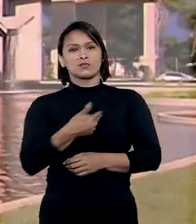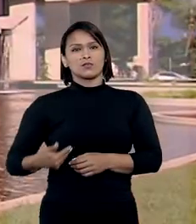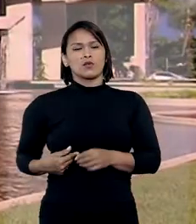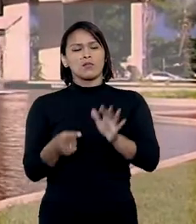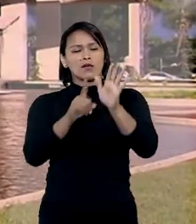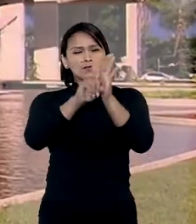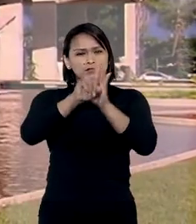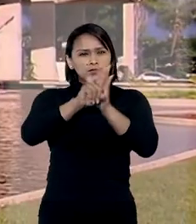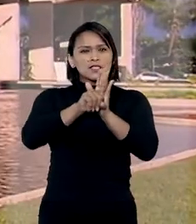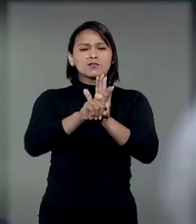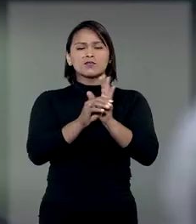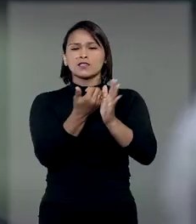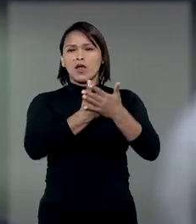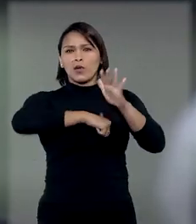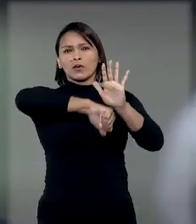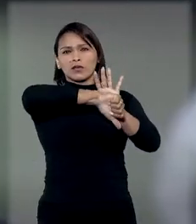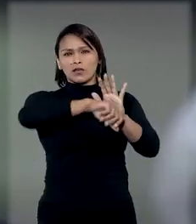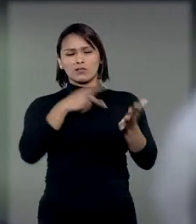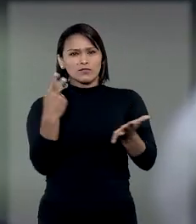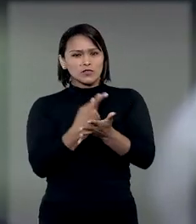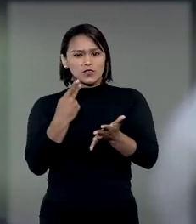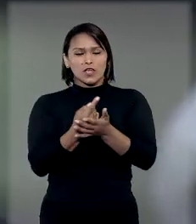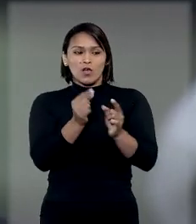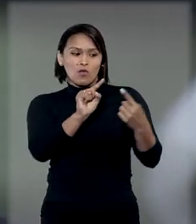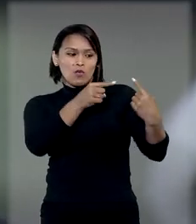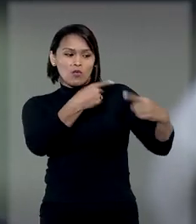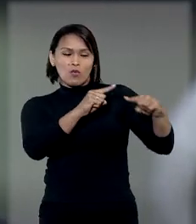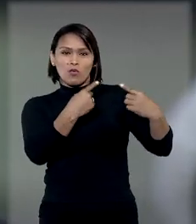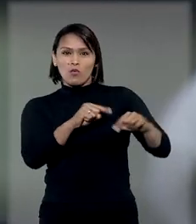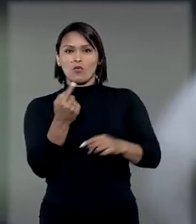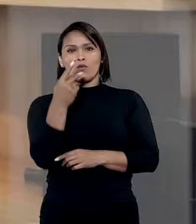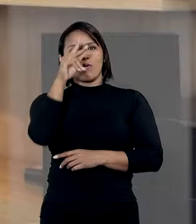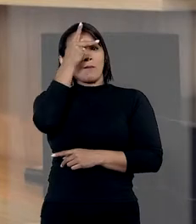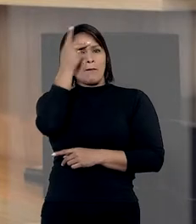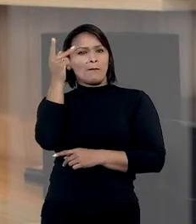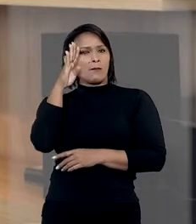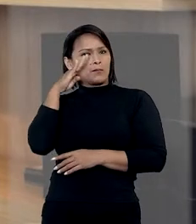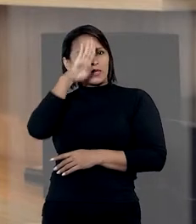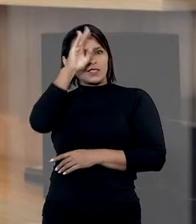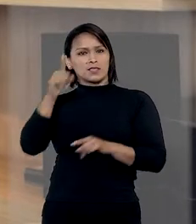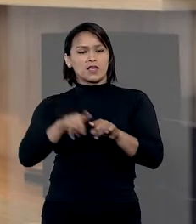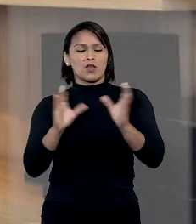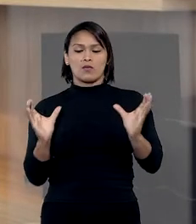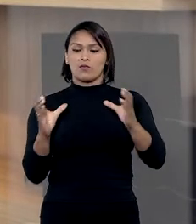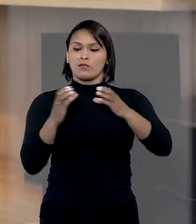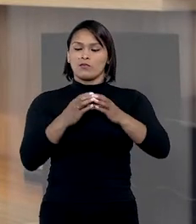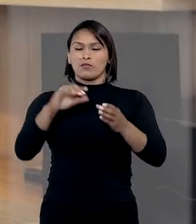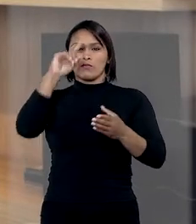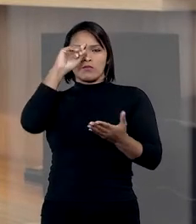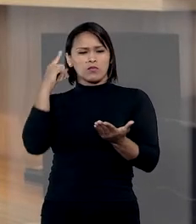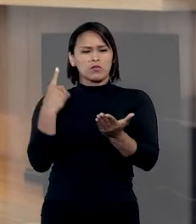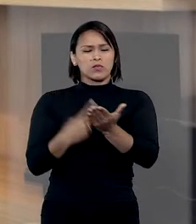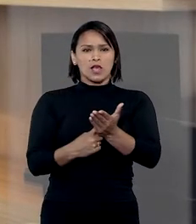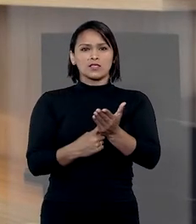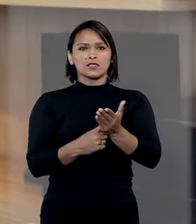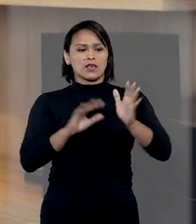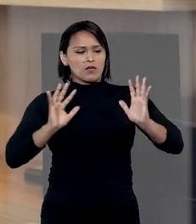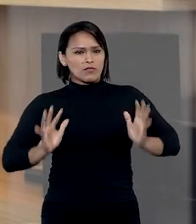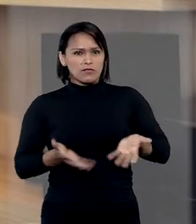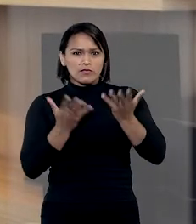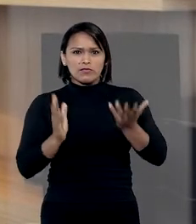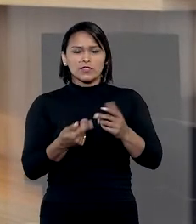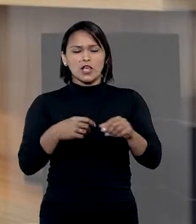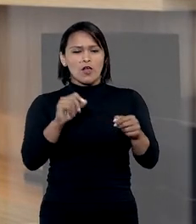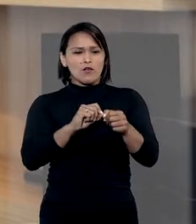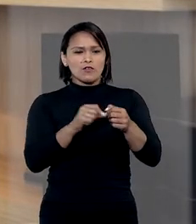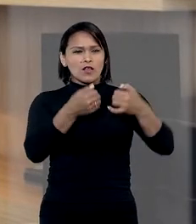para apurar suposto crime de injúria contra o presidente da República. Na decisão, o colegiado considerou que as manifestações por